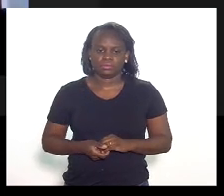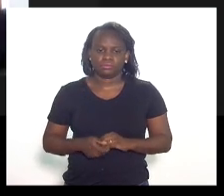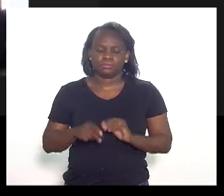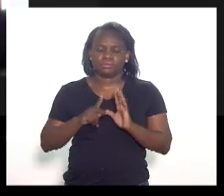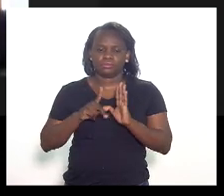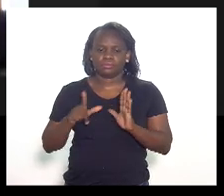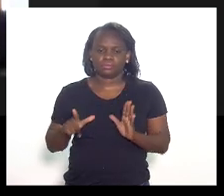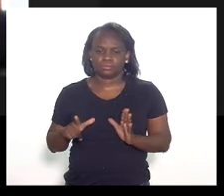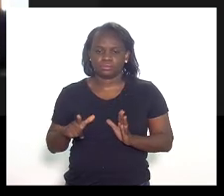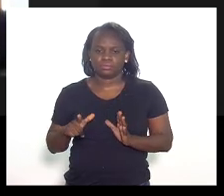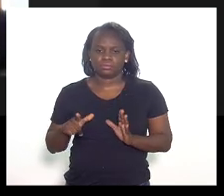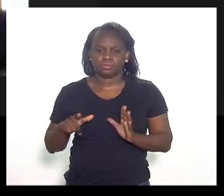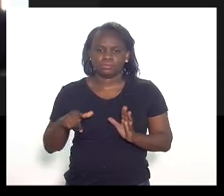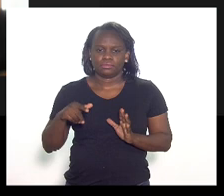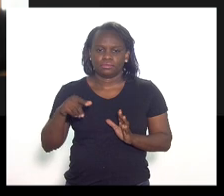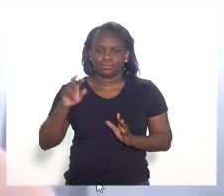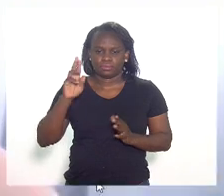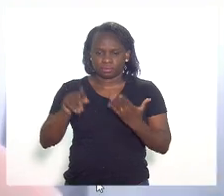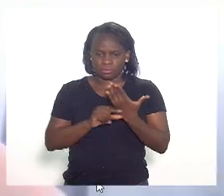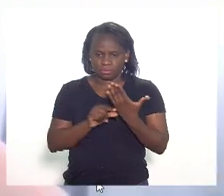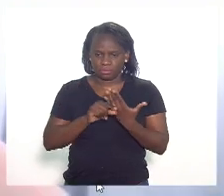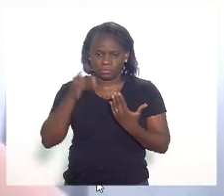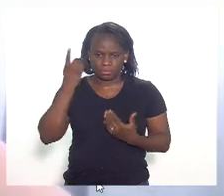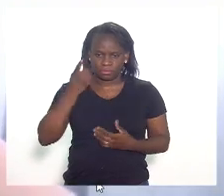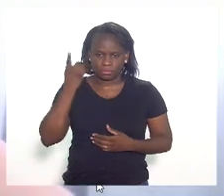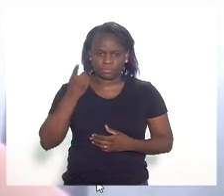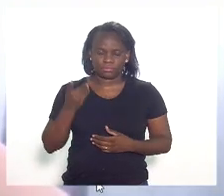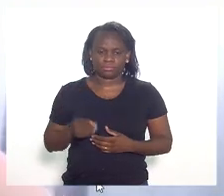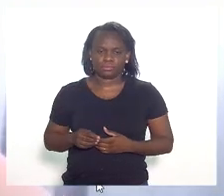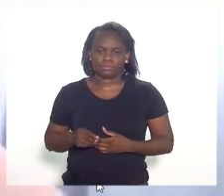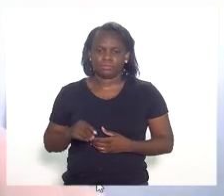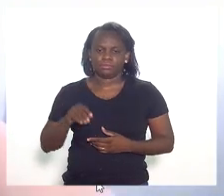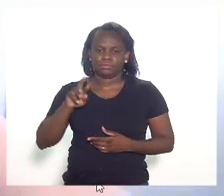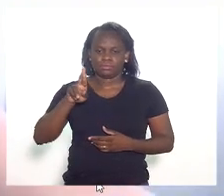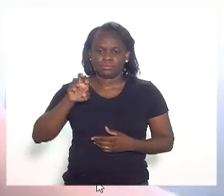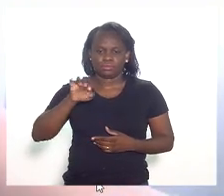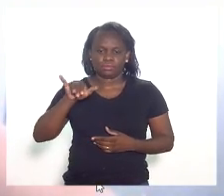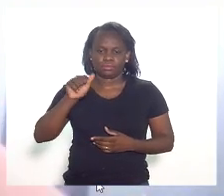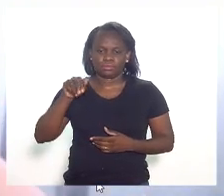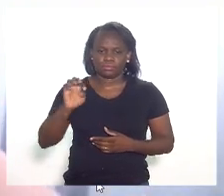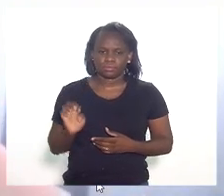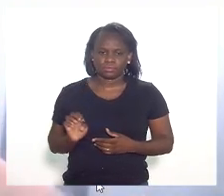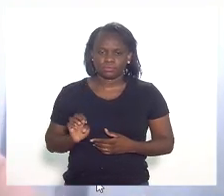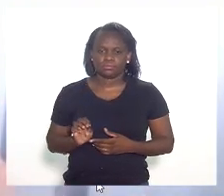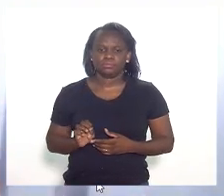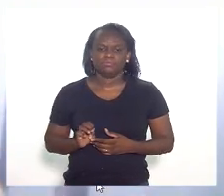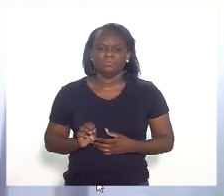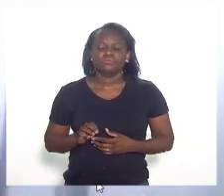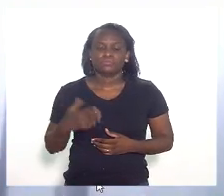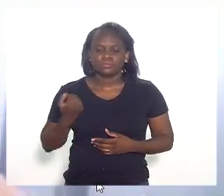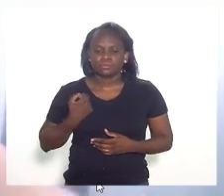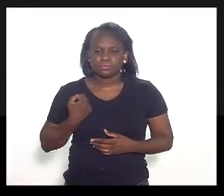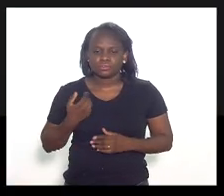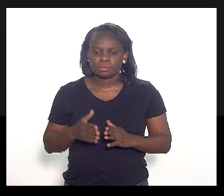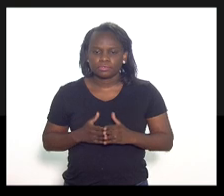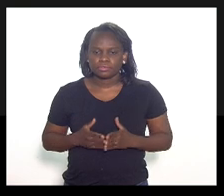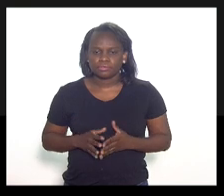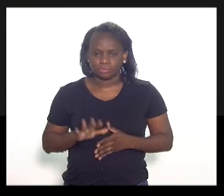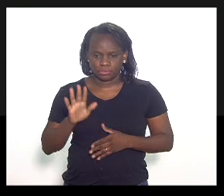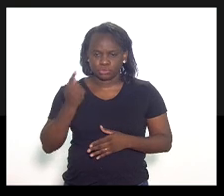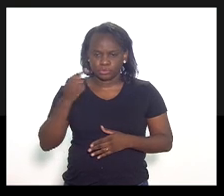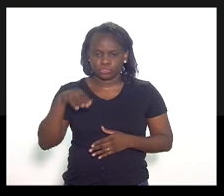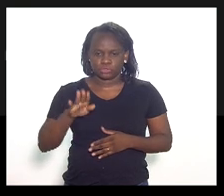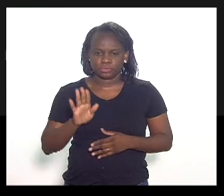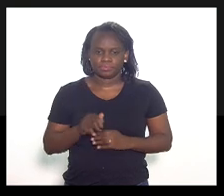Projeto de lei da autoria da deputada enfermeira Rejane. Qual é o número, por favor? Só um